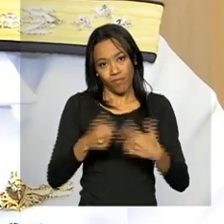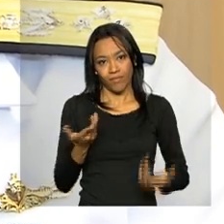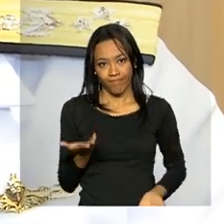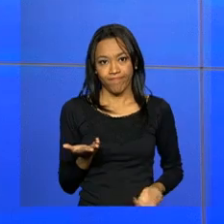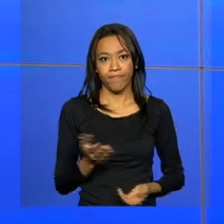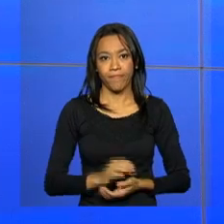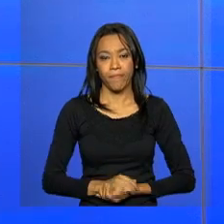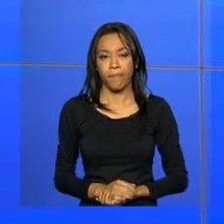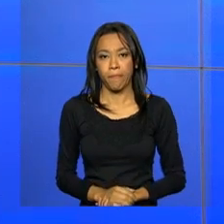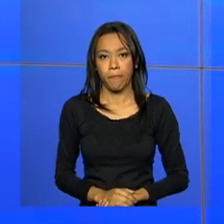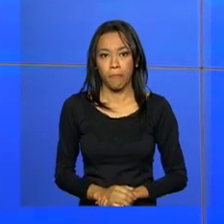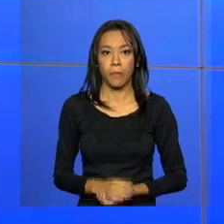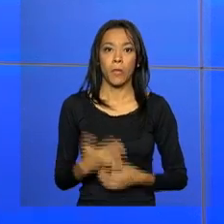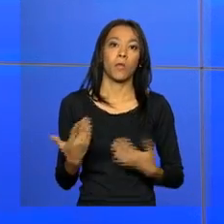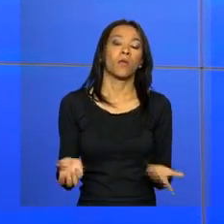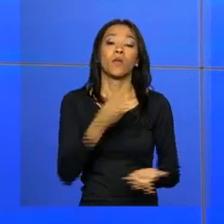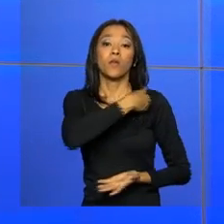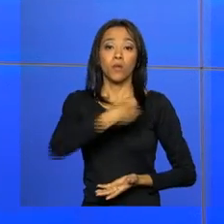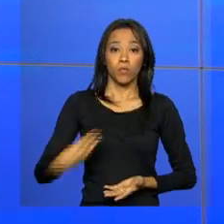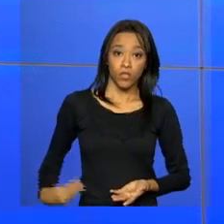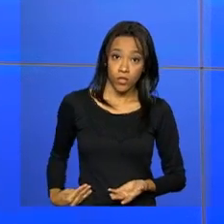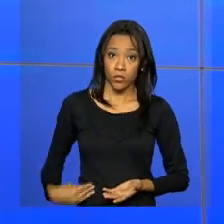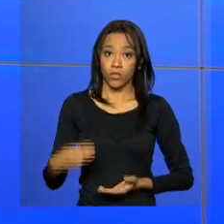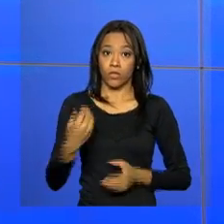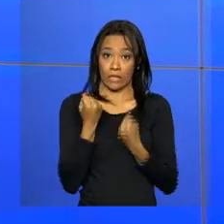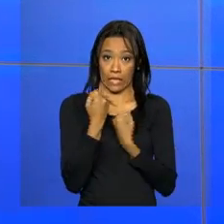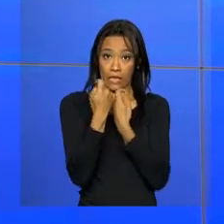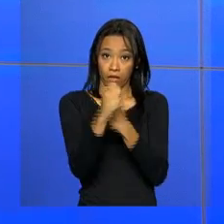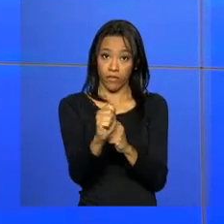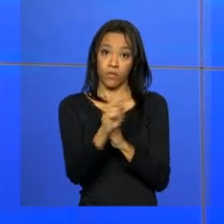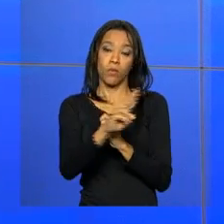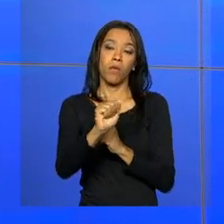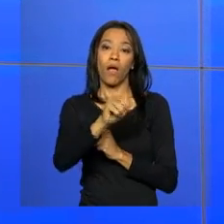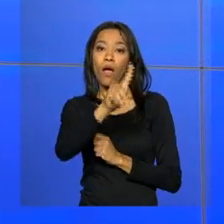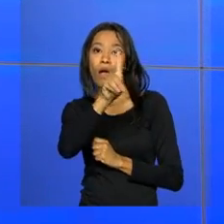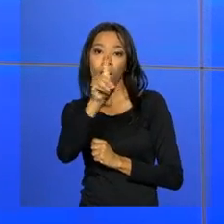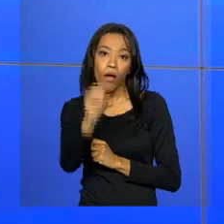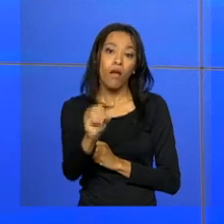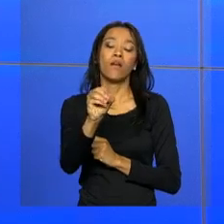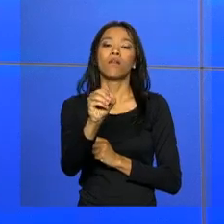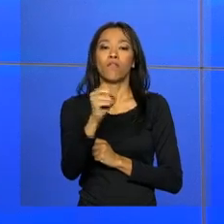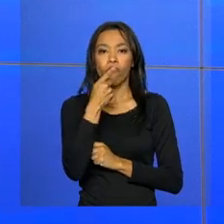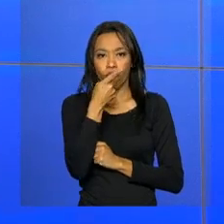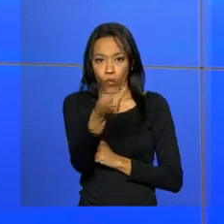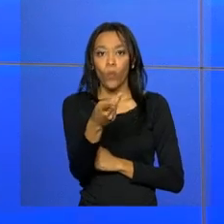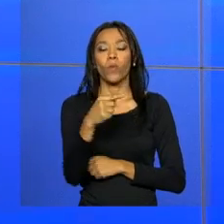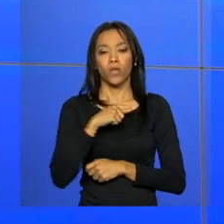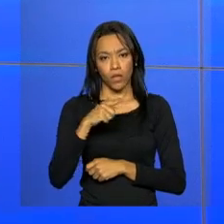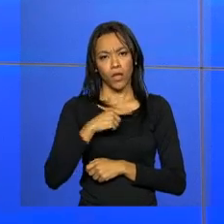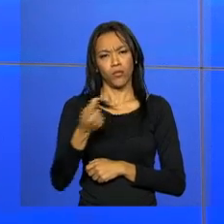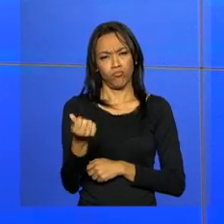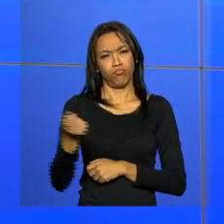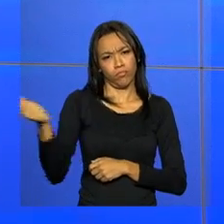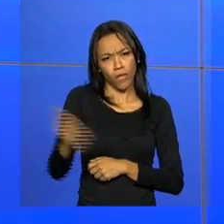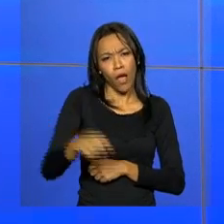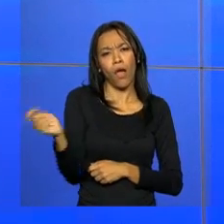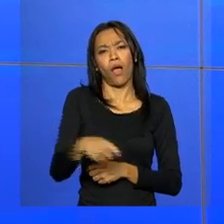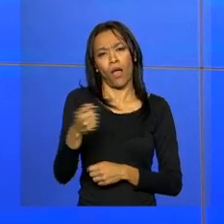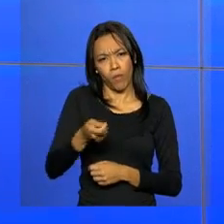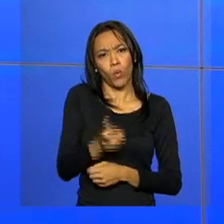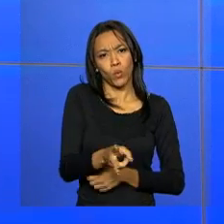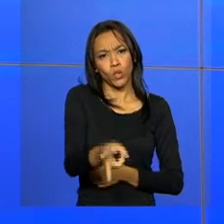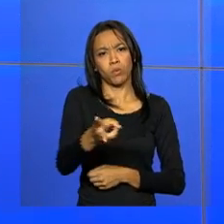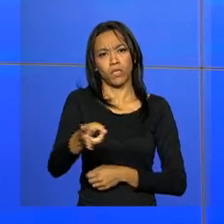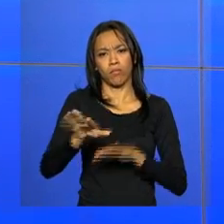este mosquito. E o ministro da Defesa, Aldo Rebelo, garantiu que o governo dispõe de recursos suficientes para a continuidade